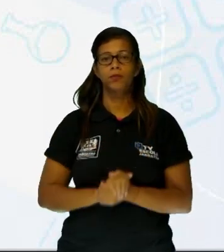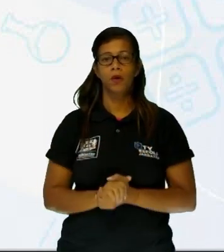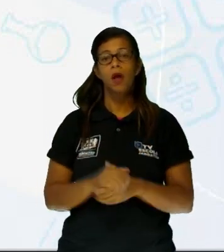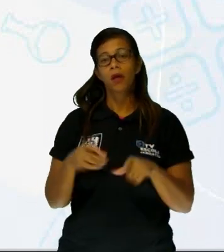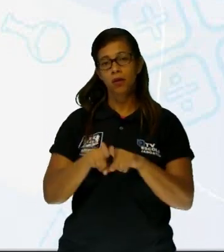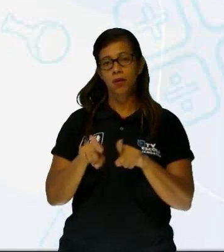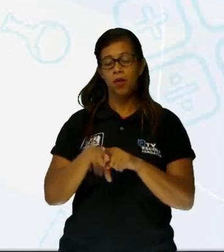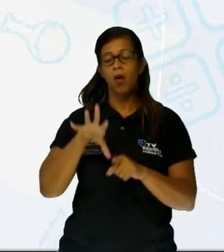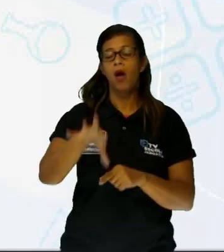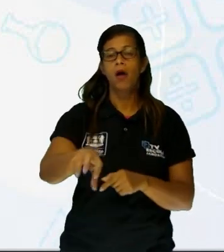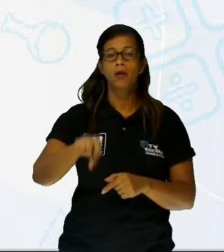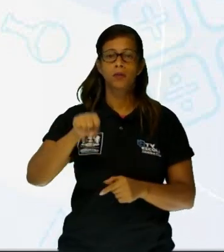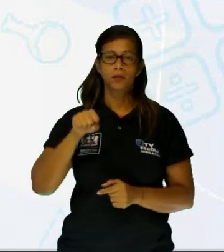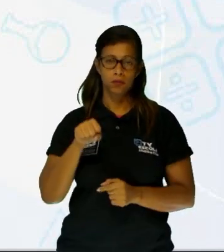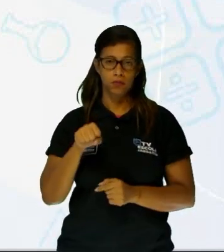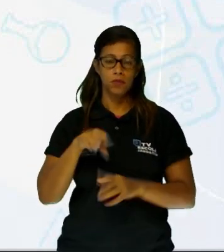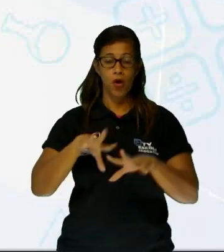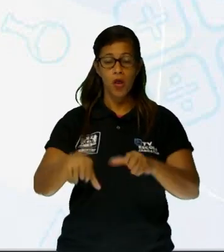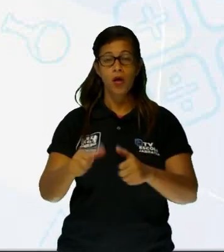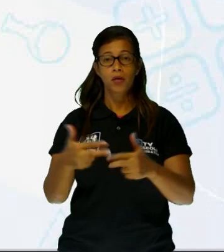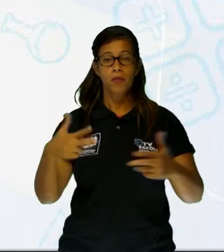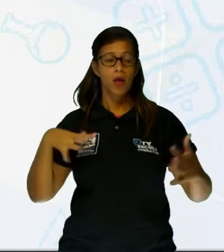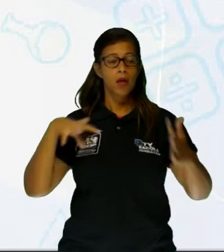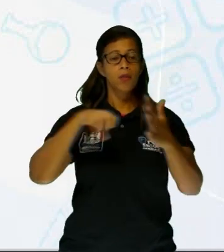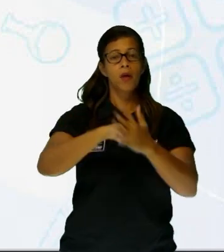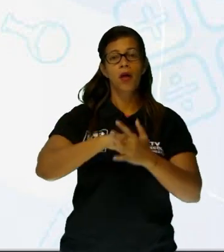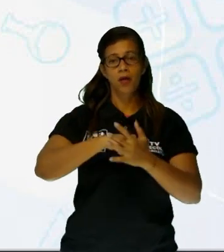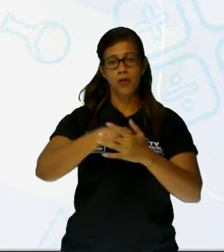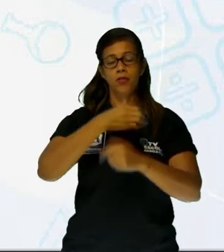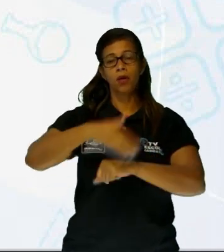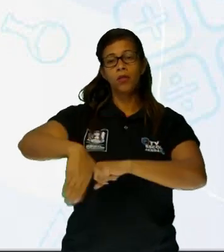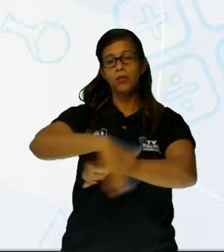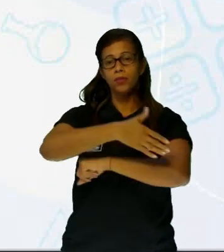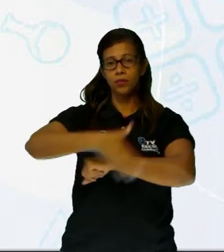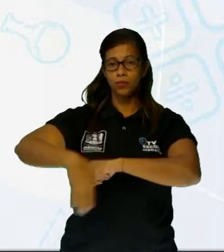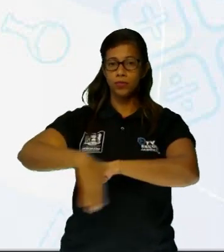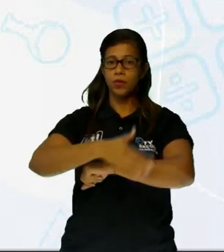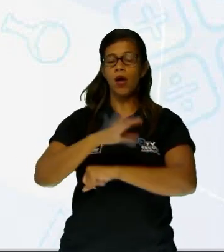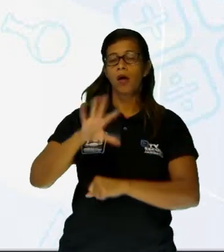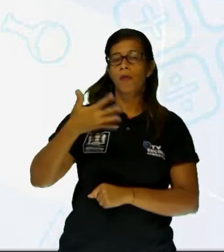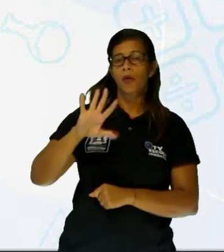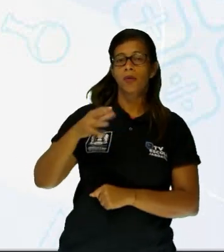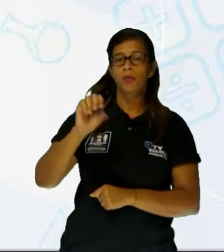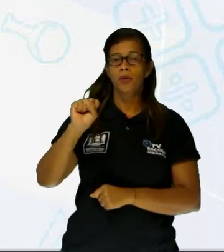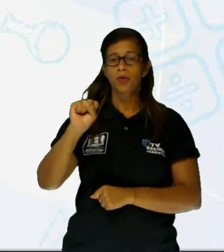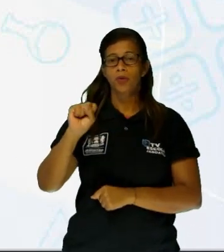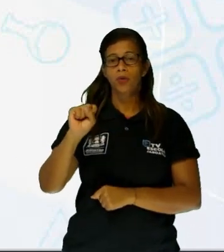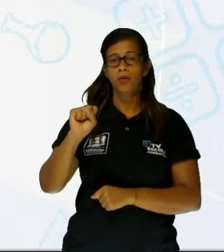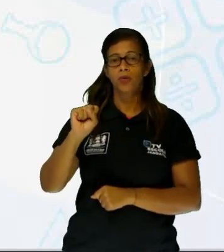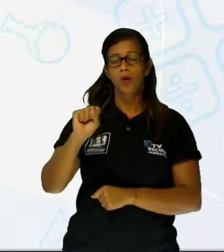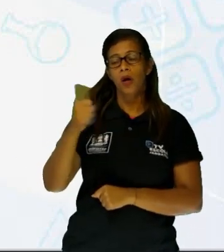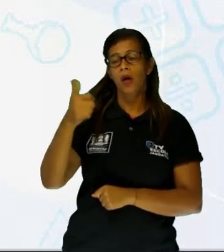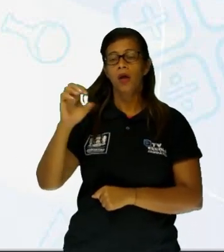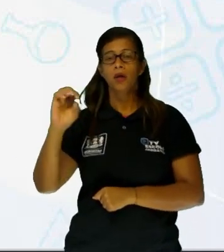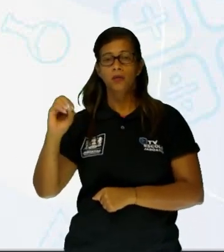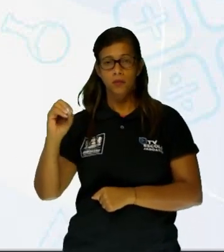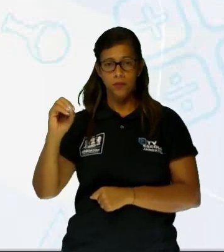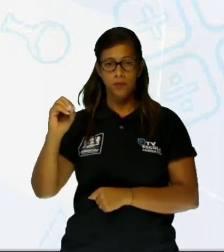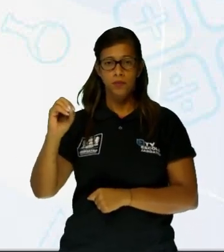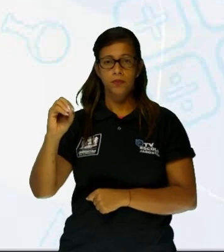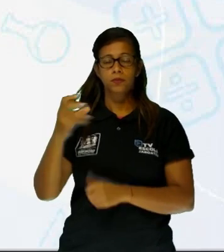ruas, que variam de 8 a 10 diariamente. Aqui, eles são cuidados